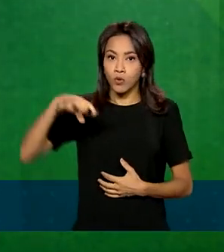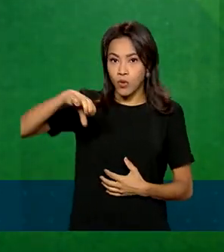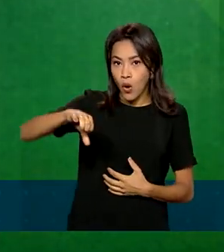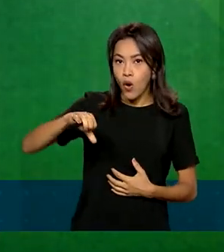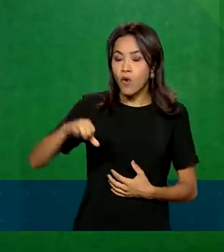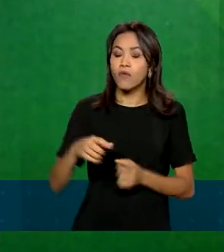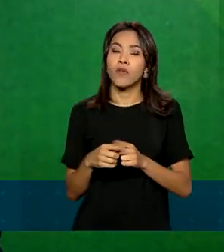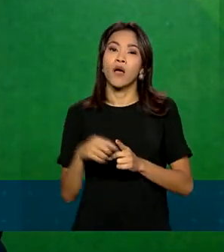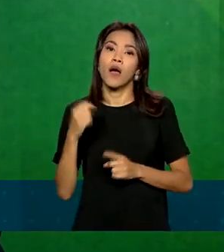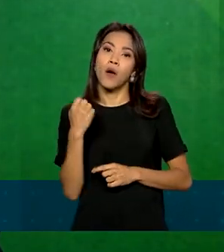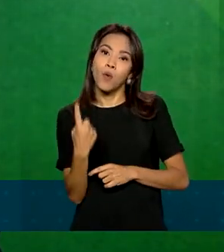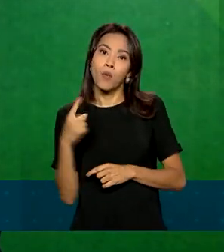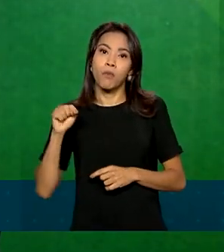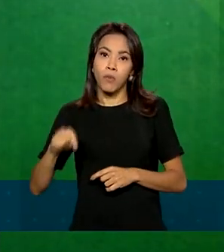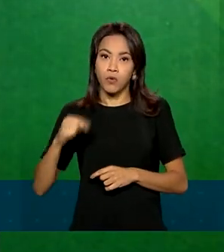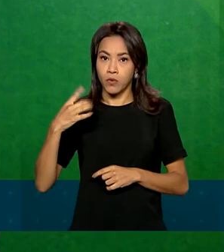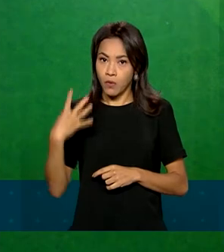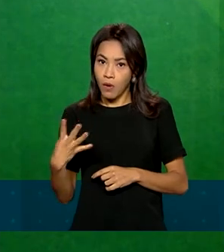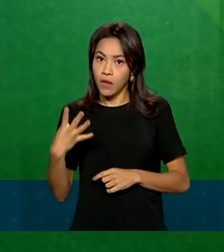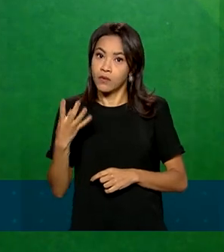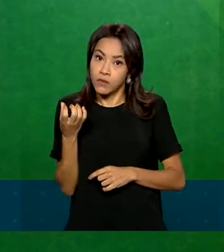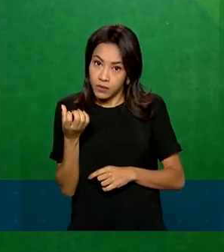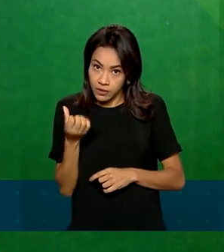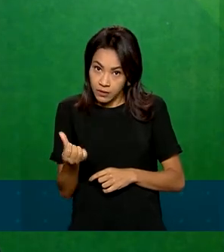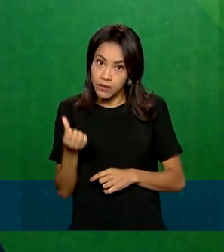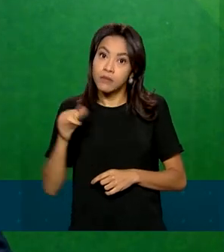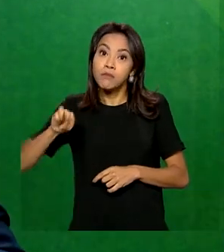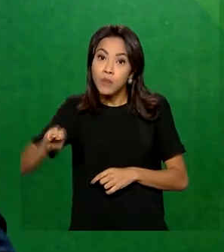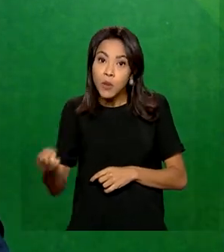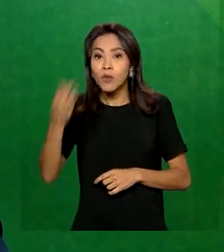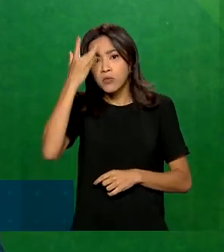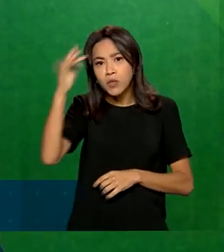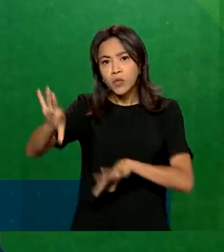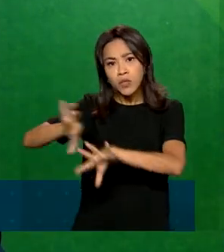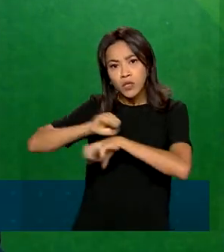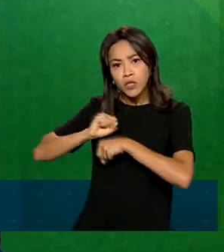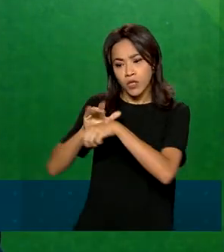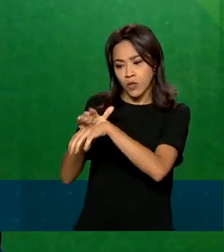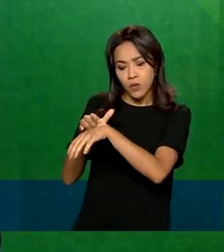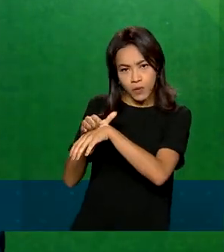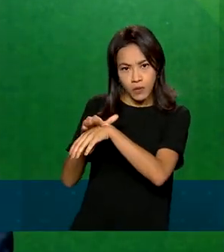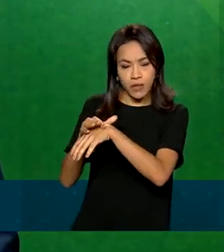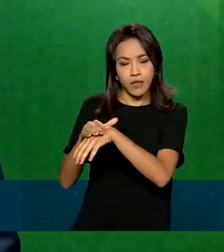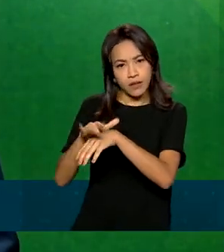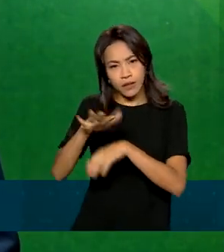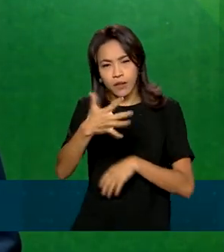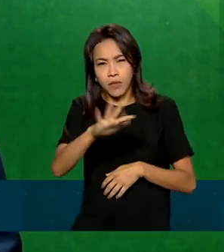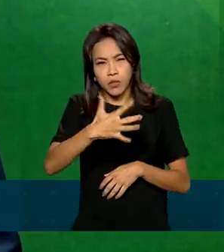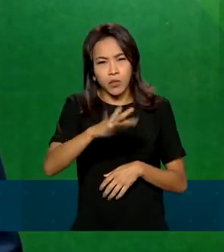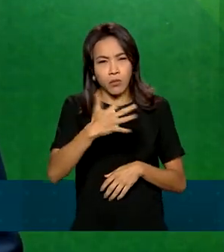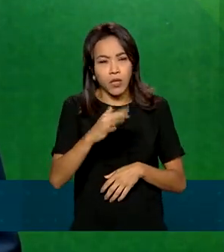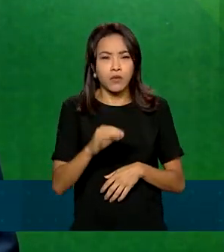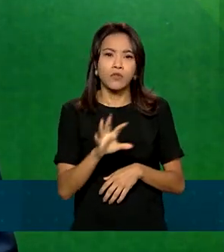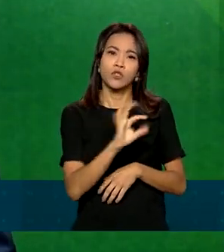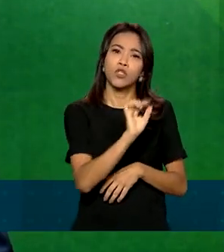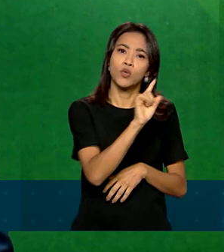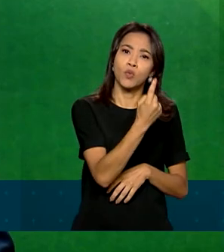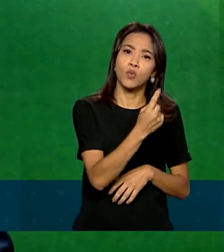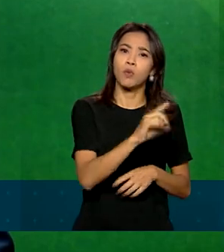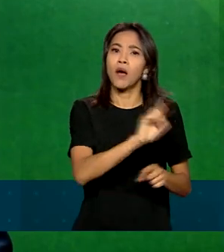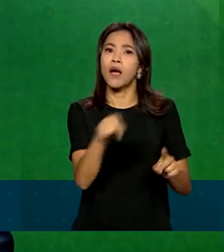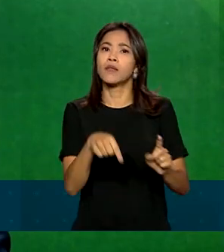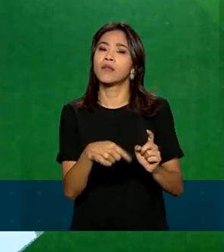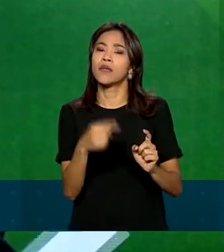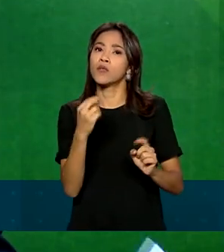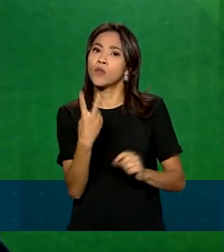,6 milhões de pessoas infectadas atualmente, que representa cerca de aproximadamente de 1 a 2,4